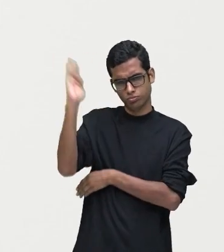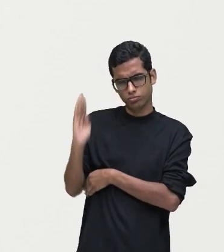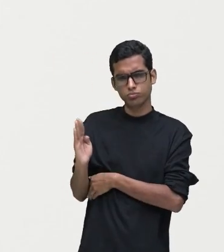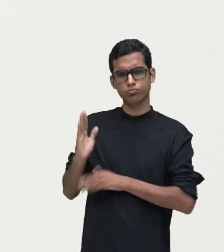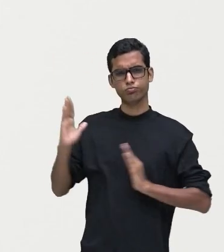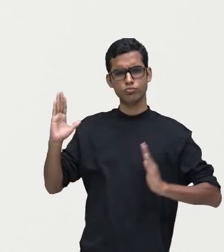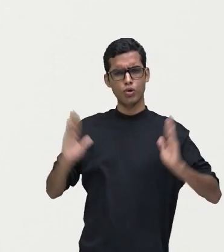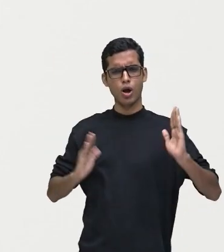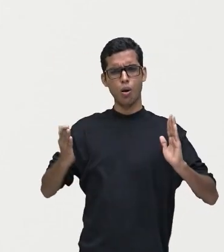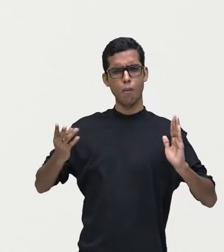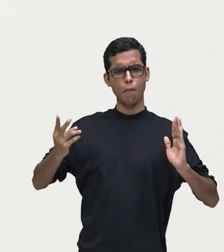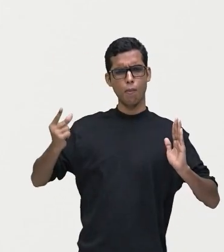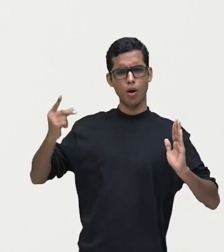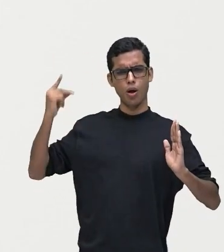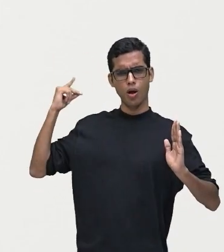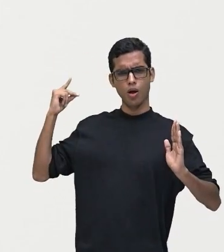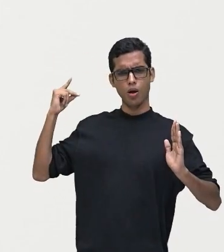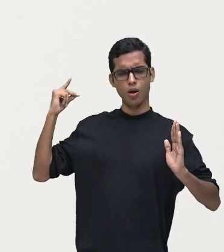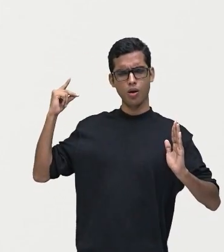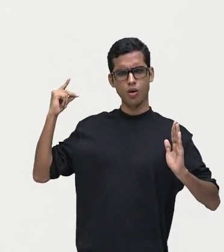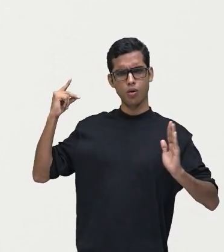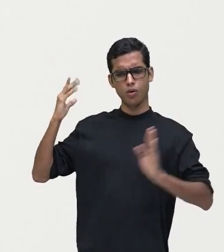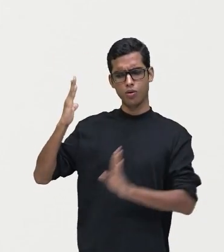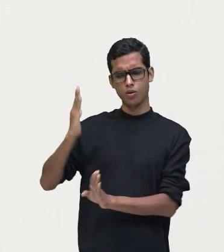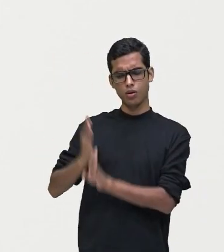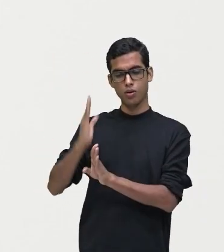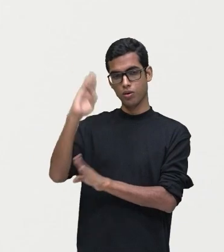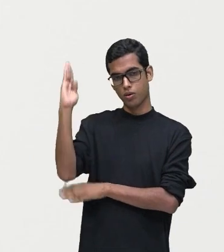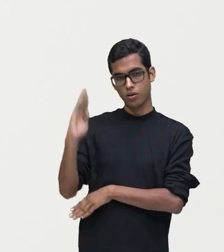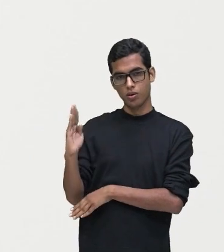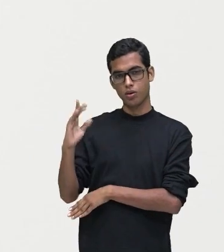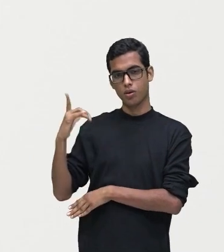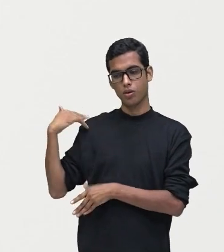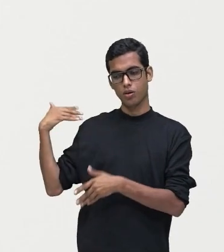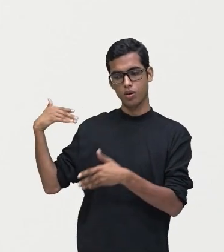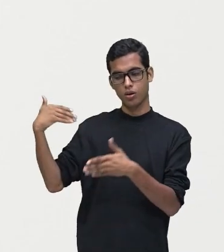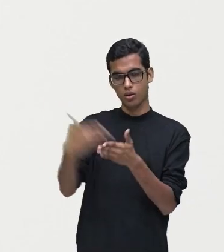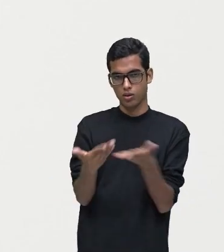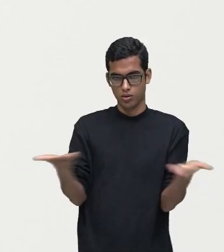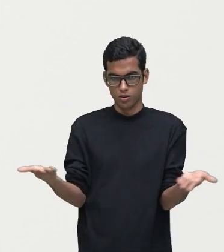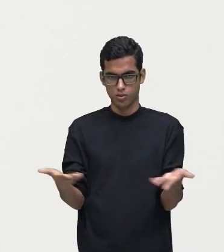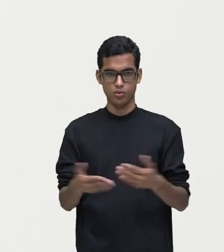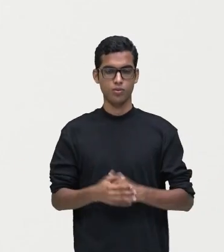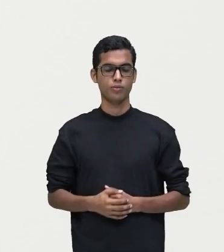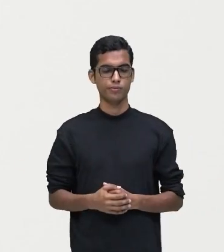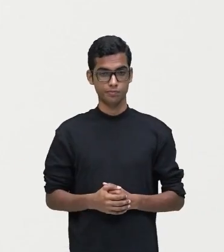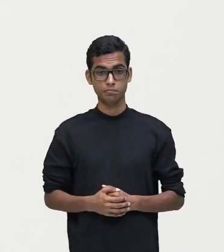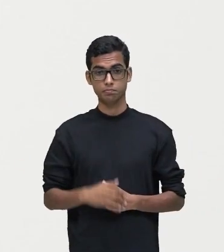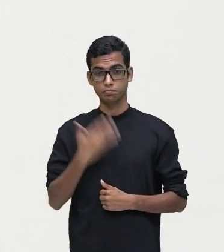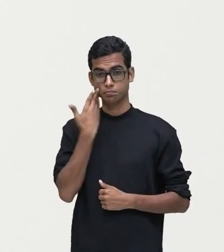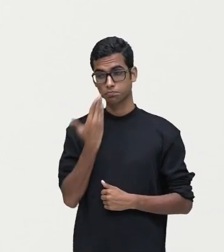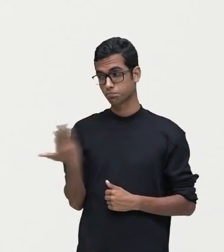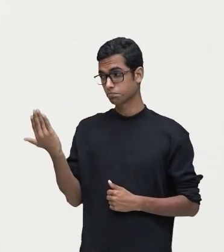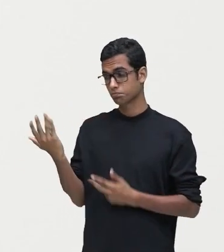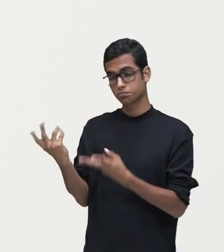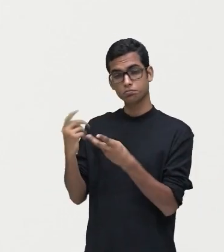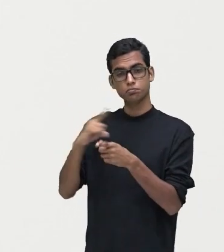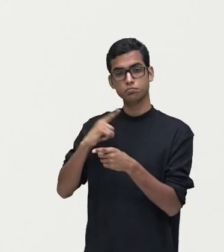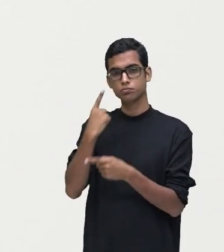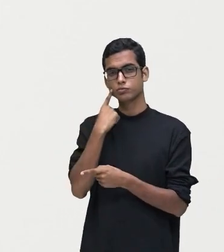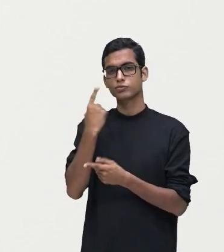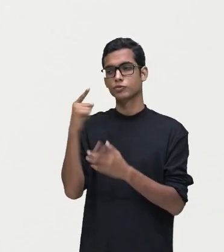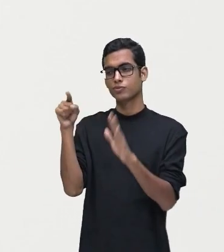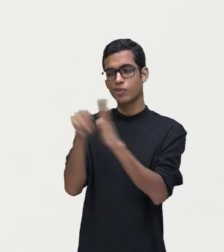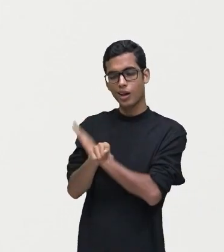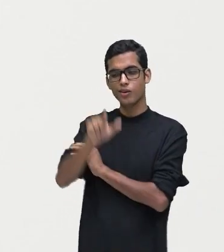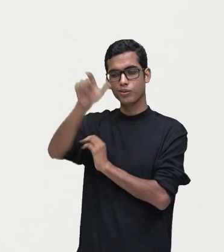nosso país na época do descobrimento, até chegar aos dias de hoje? Observem que ele questiona, ele indaga mais uma